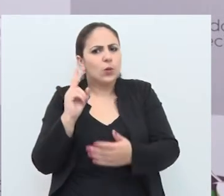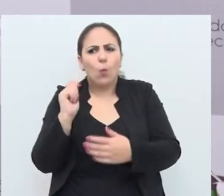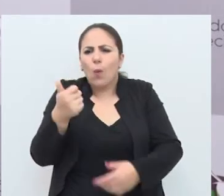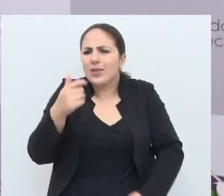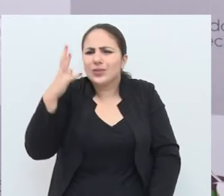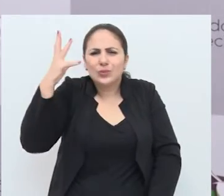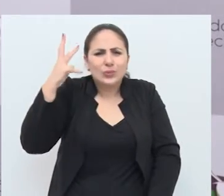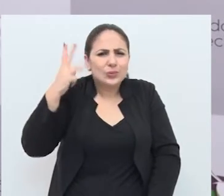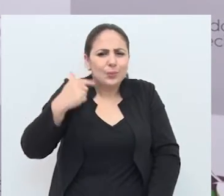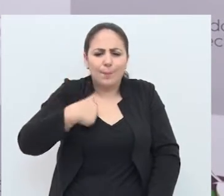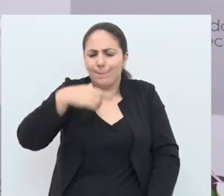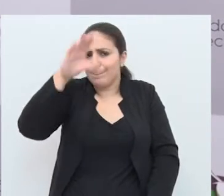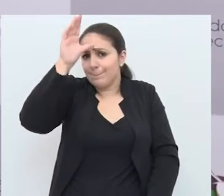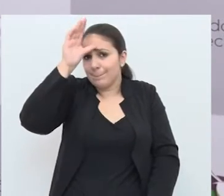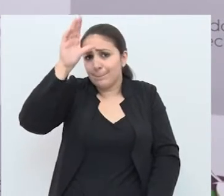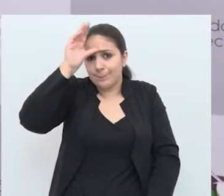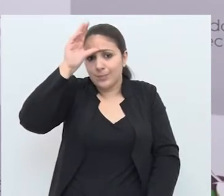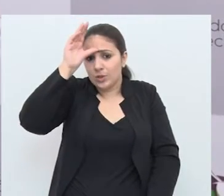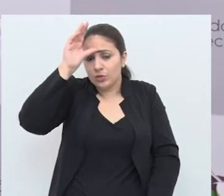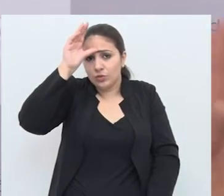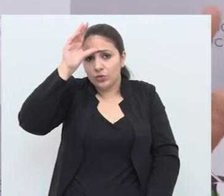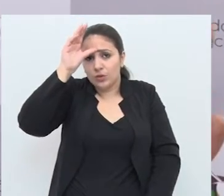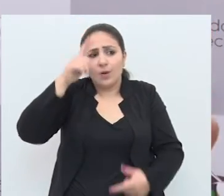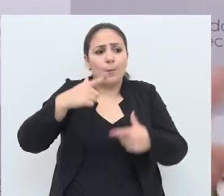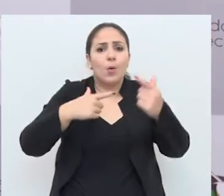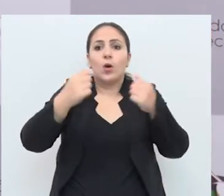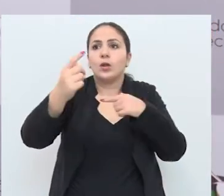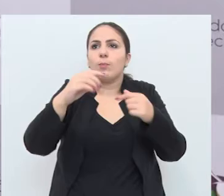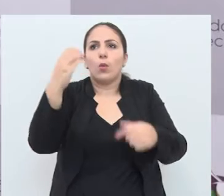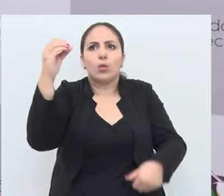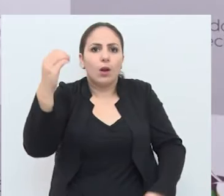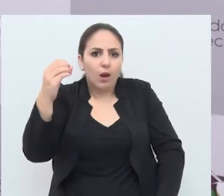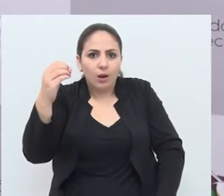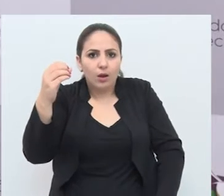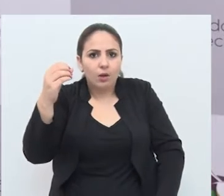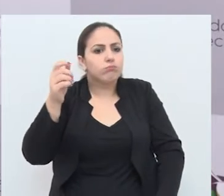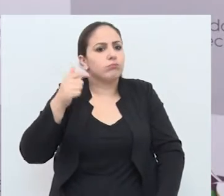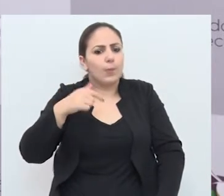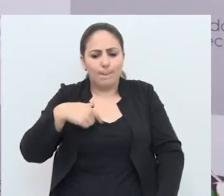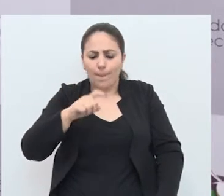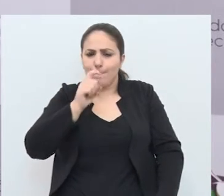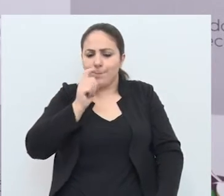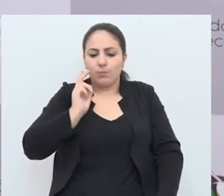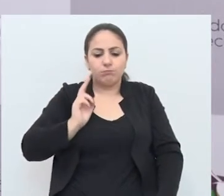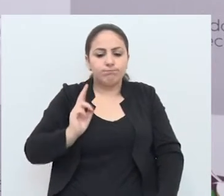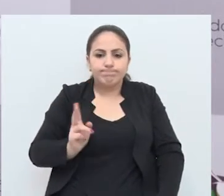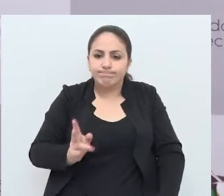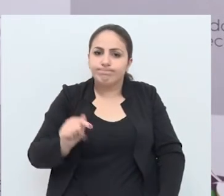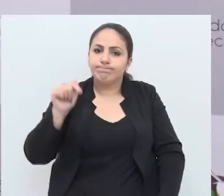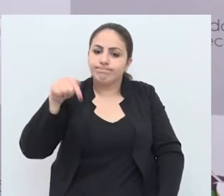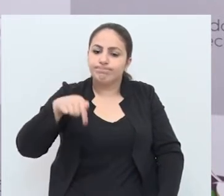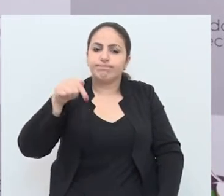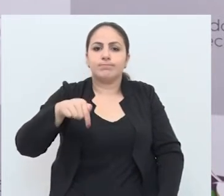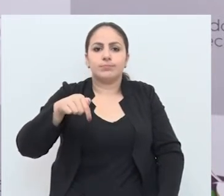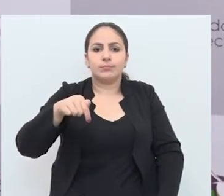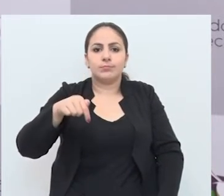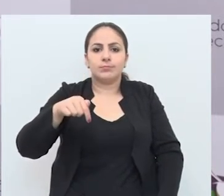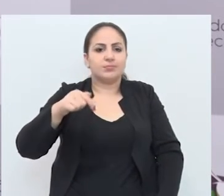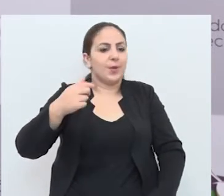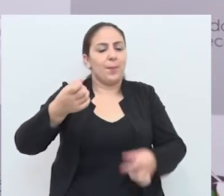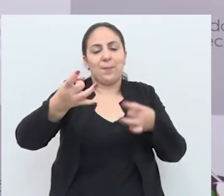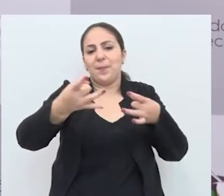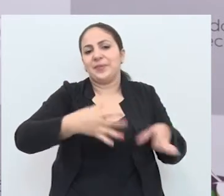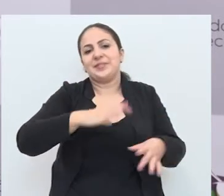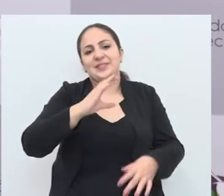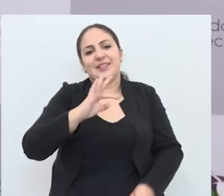todos os meus tios saíram de Passo Fundo, foram para Porto Alegre, entendeu? E ele continuou aqui, para